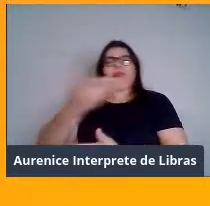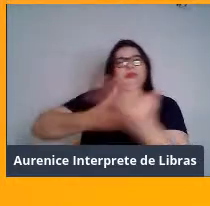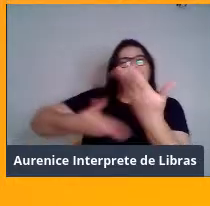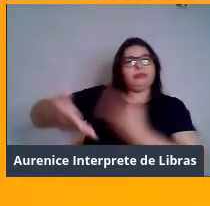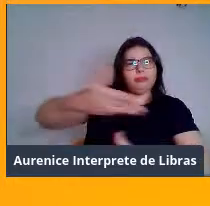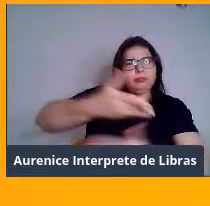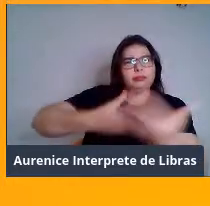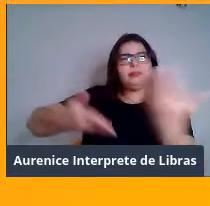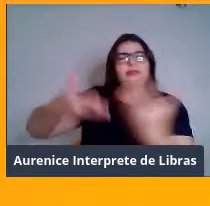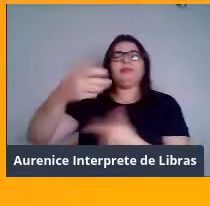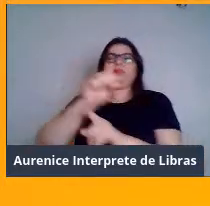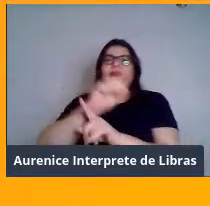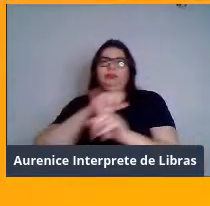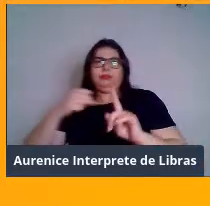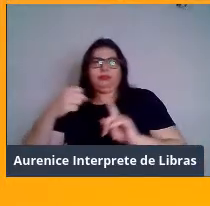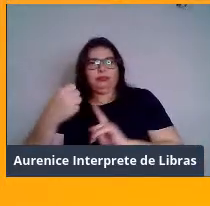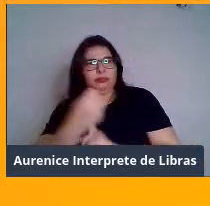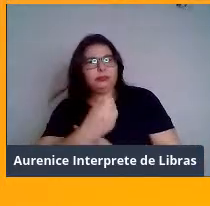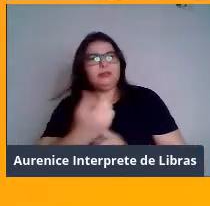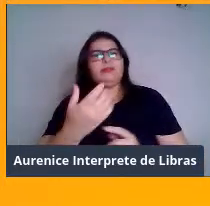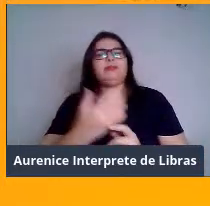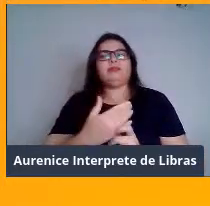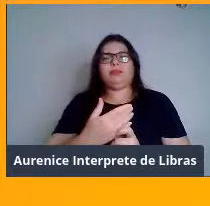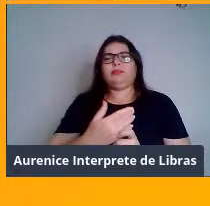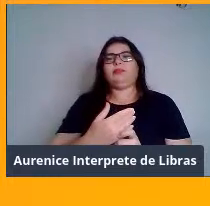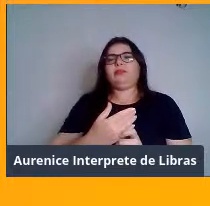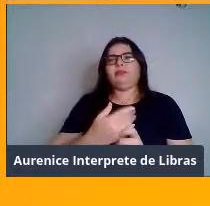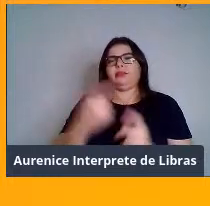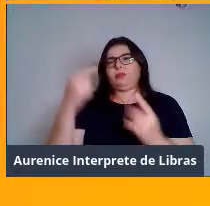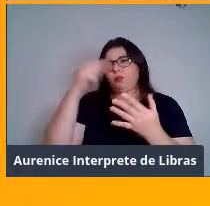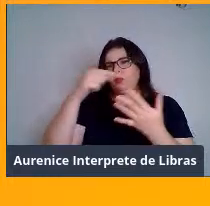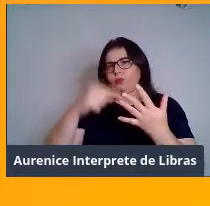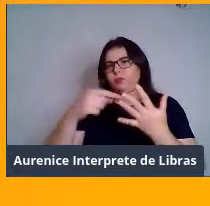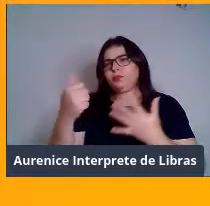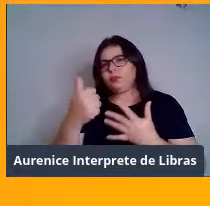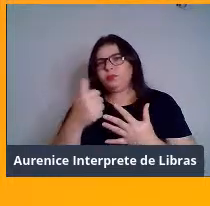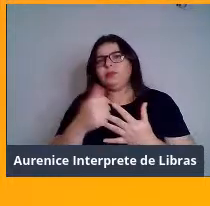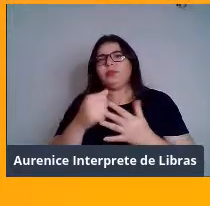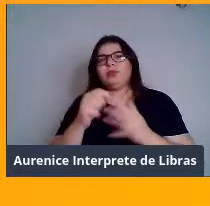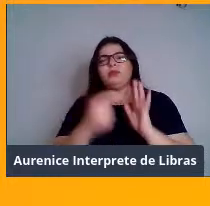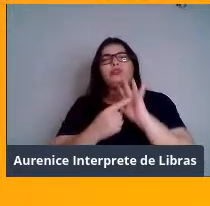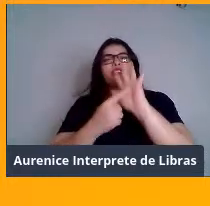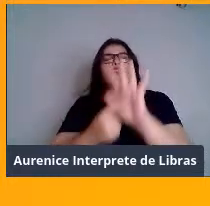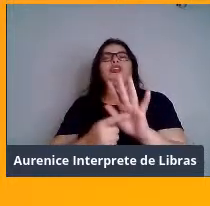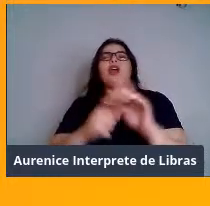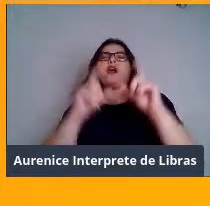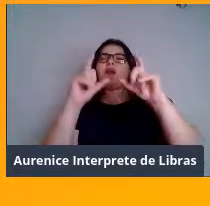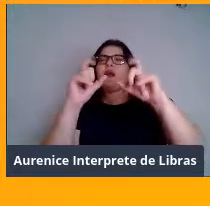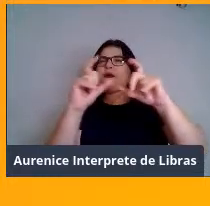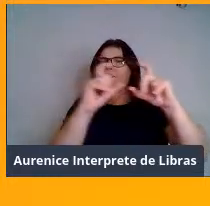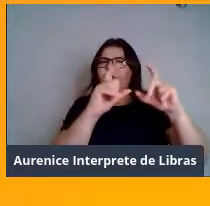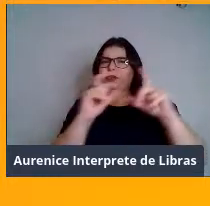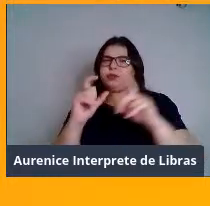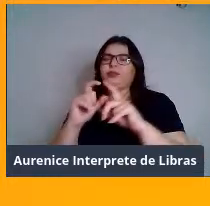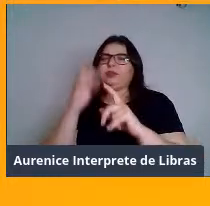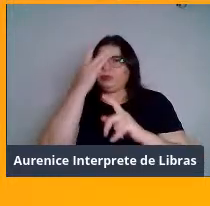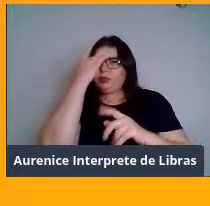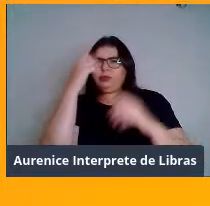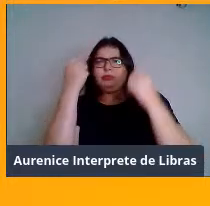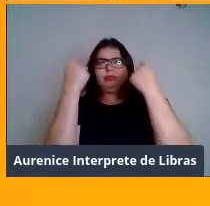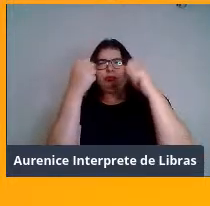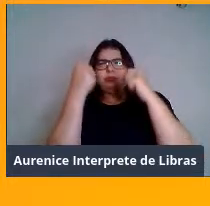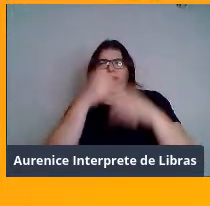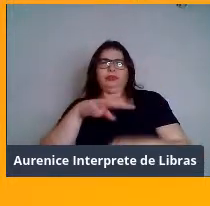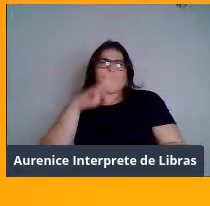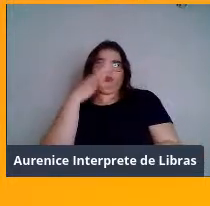ponto positivo, certo? Botei até aí na foto, um cara treinando lá e muita gente acompanhando,